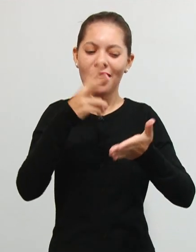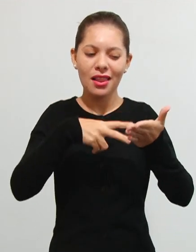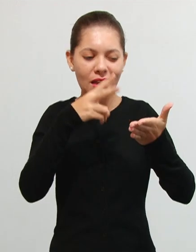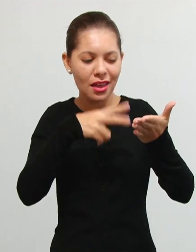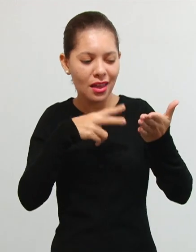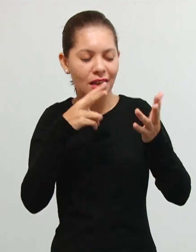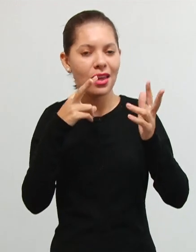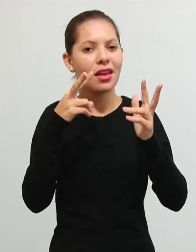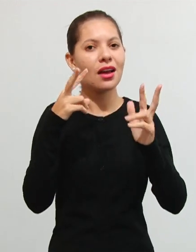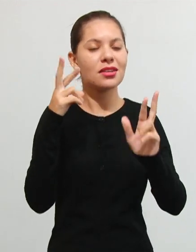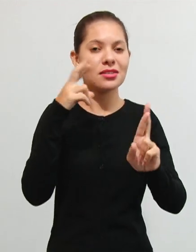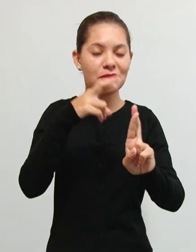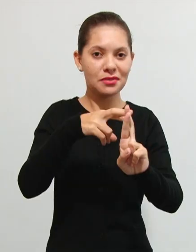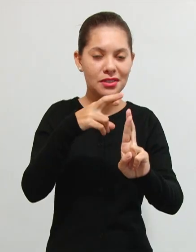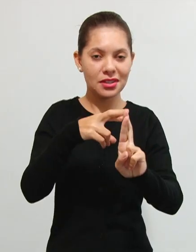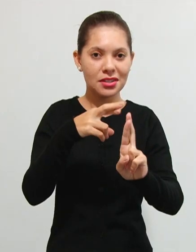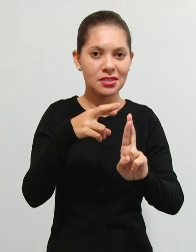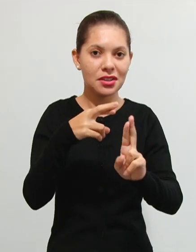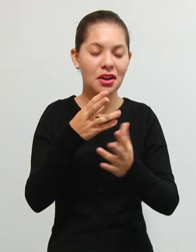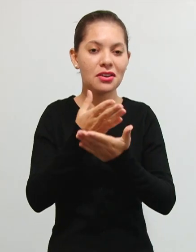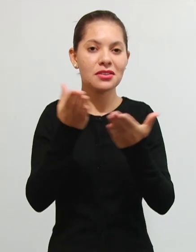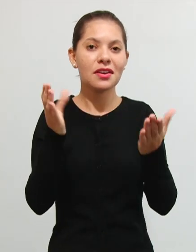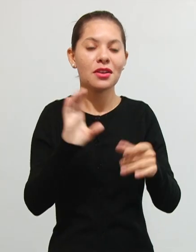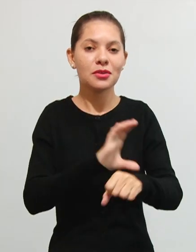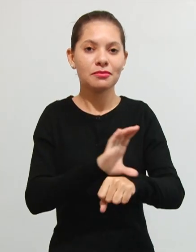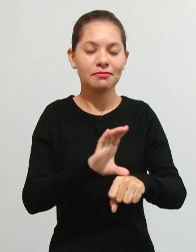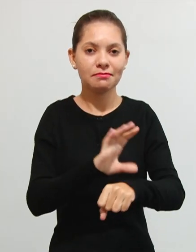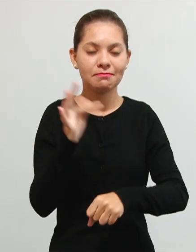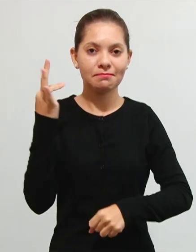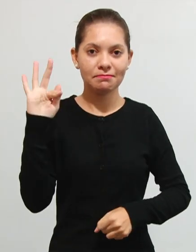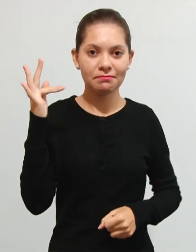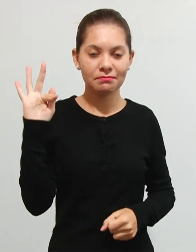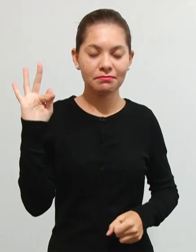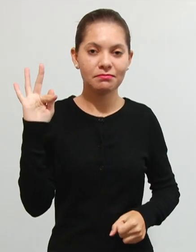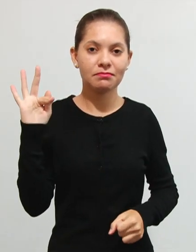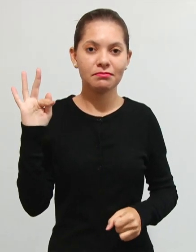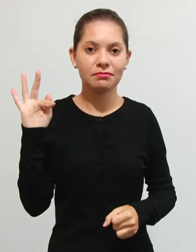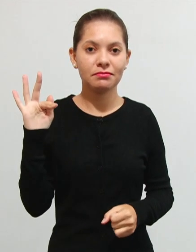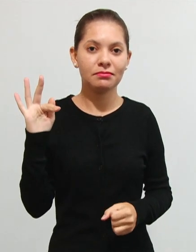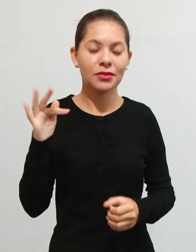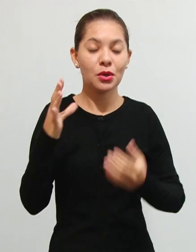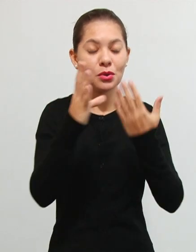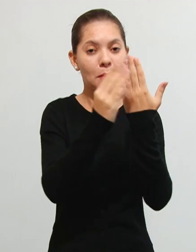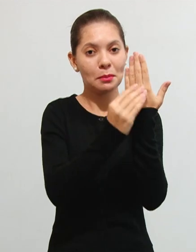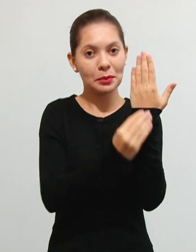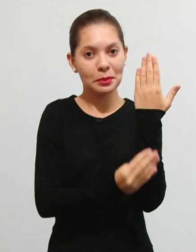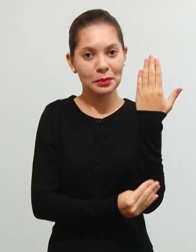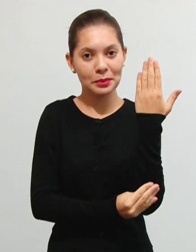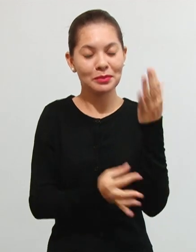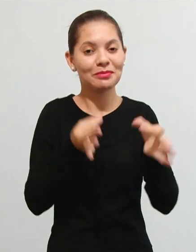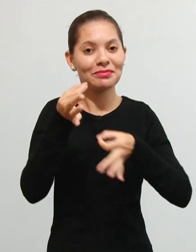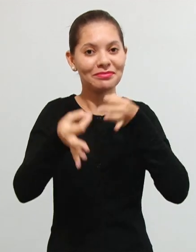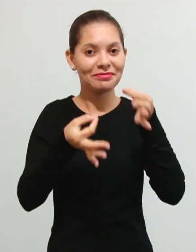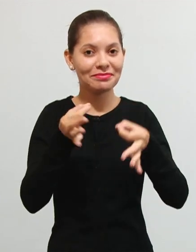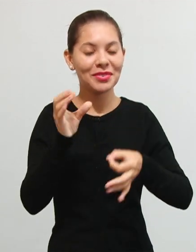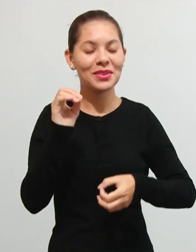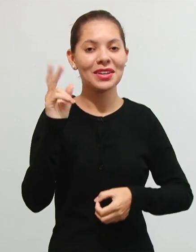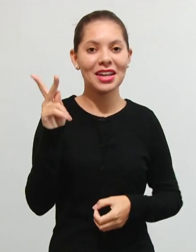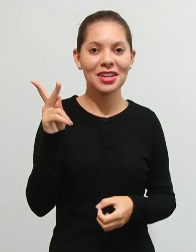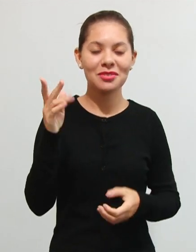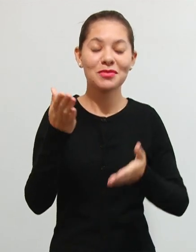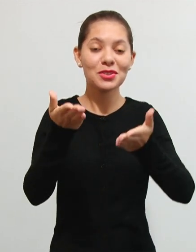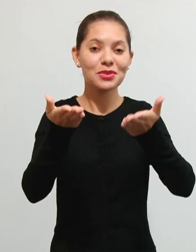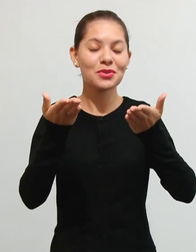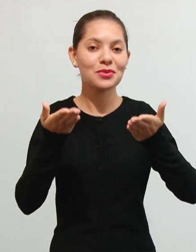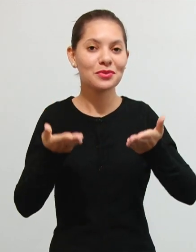para você ver aí a nossa constituição federal e a nossa bibliografia recomendada tá certo eu vou te